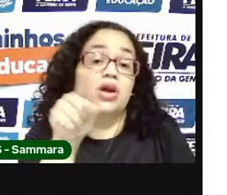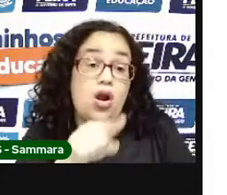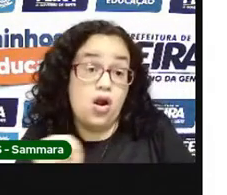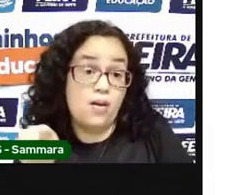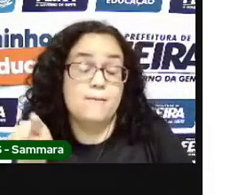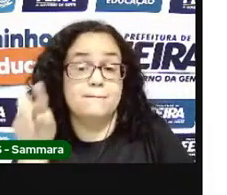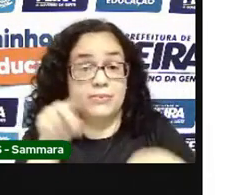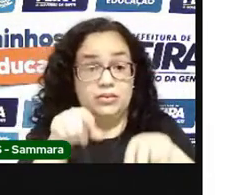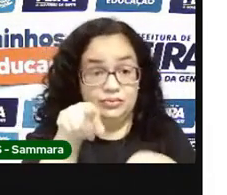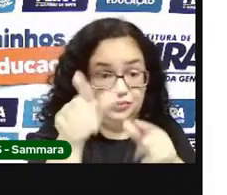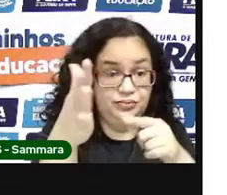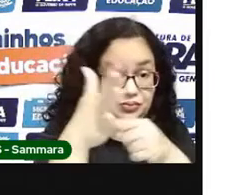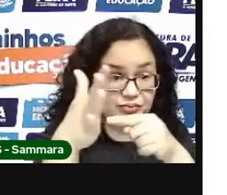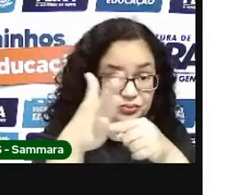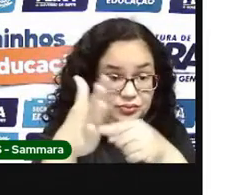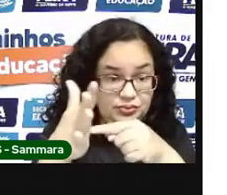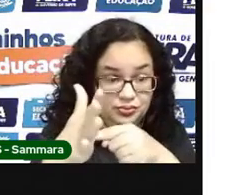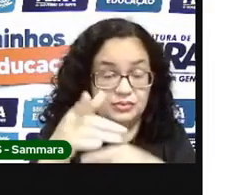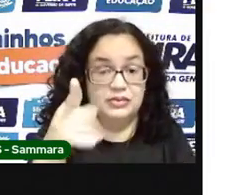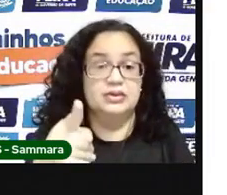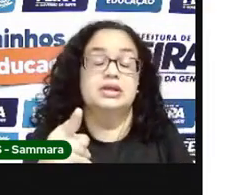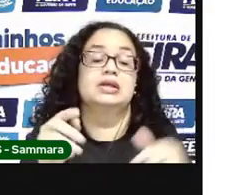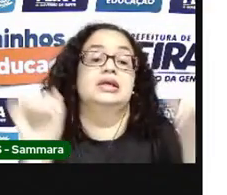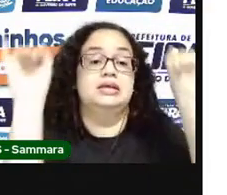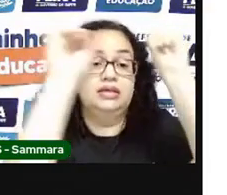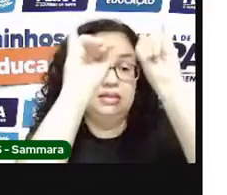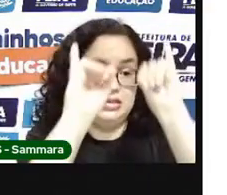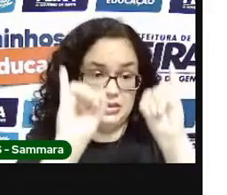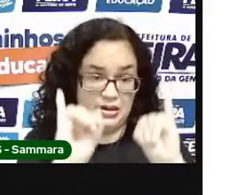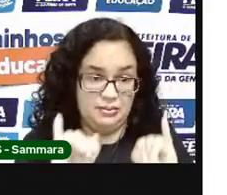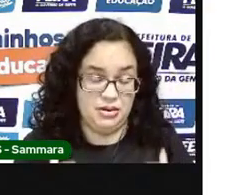Observem só essas imagens aqui.